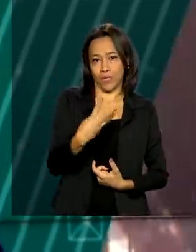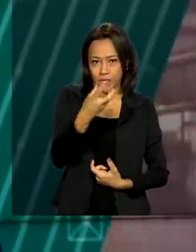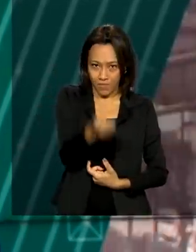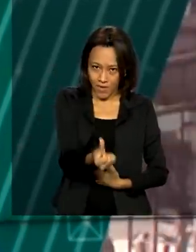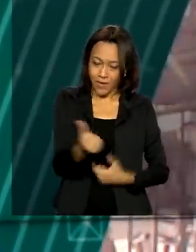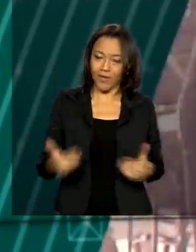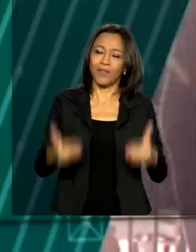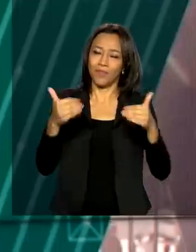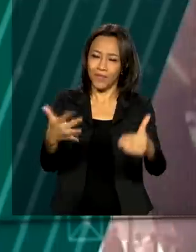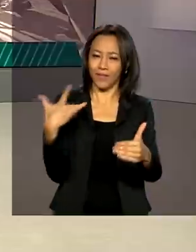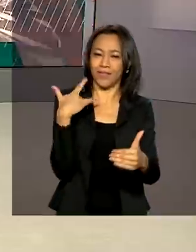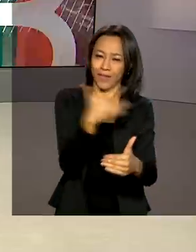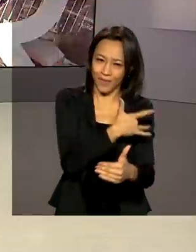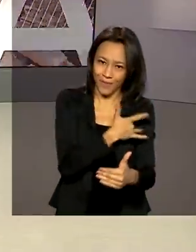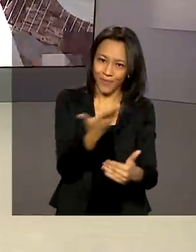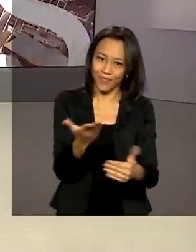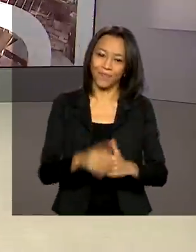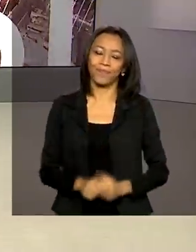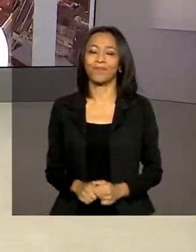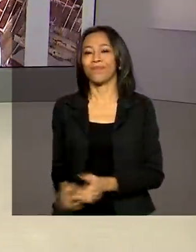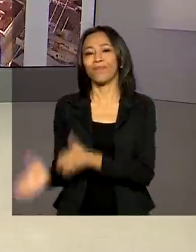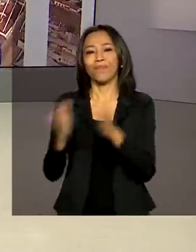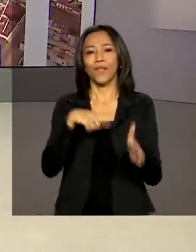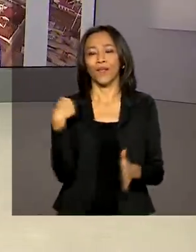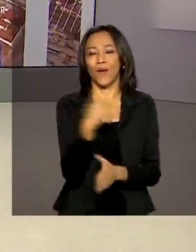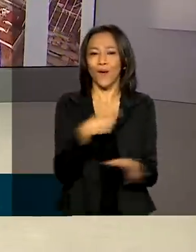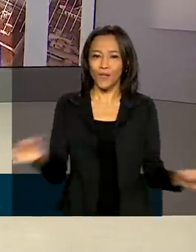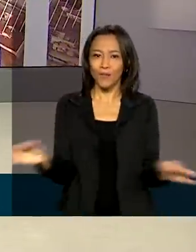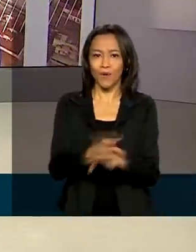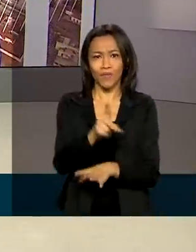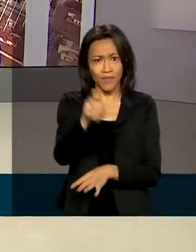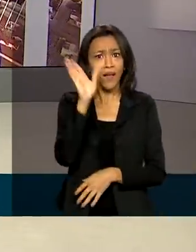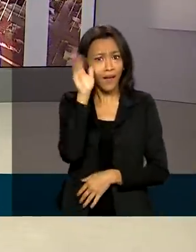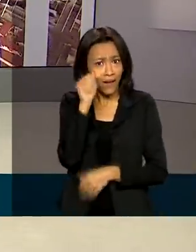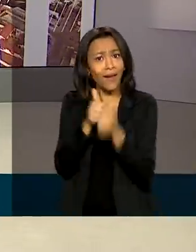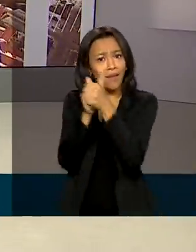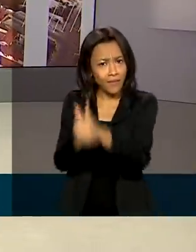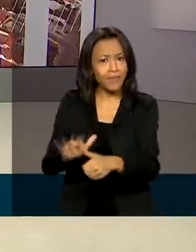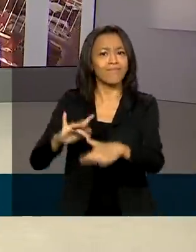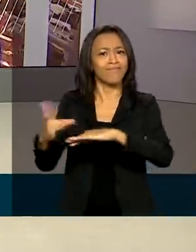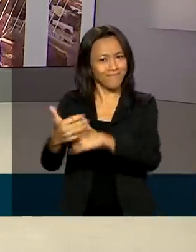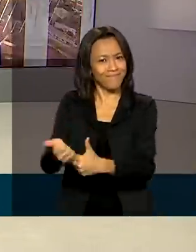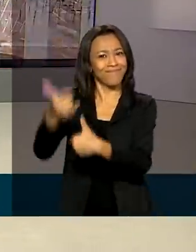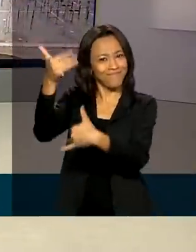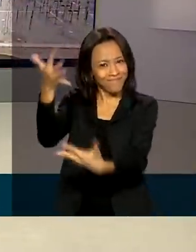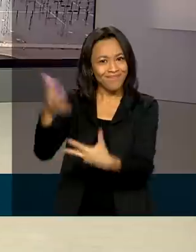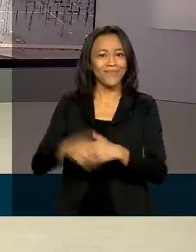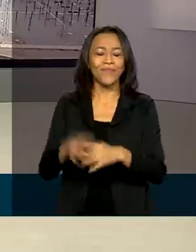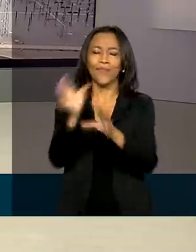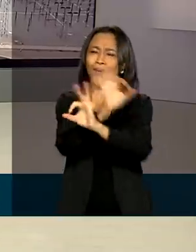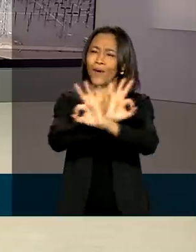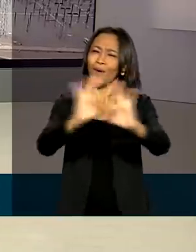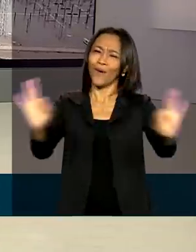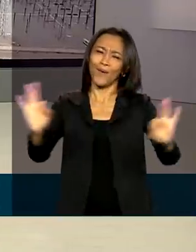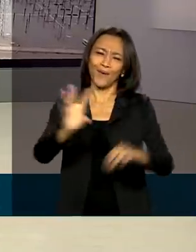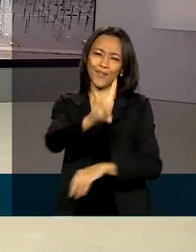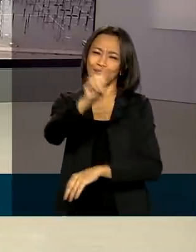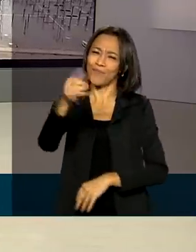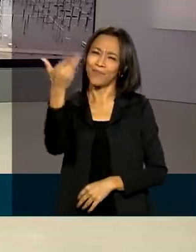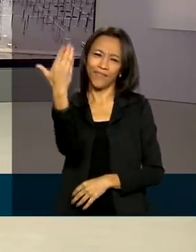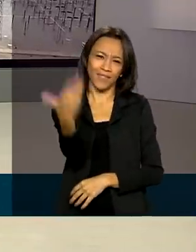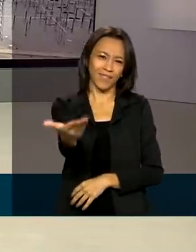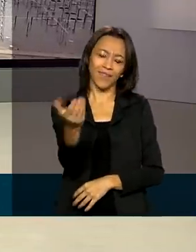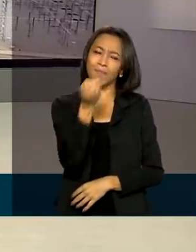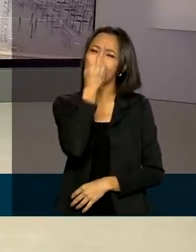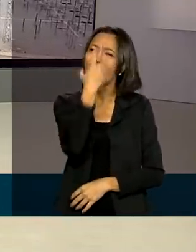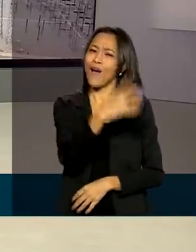do Ministério da Saúde. O Brasil em Dia termina aqui. Nos acompanhe também pelas redes sociais. Um ótimo dia para você, um ótimo